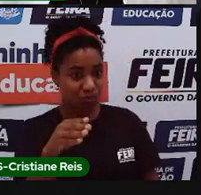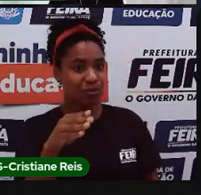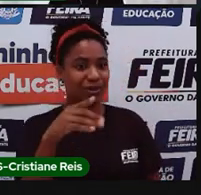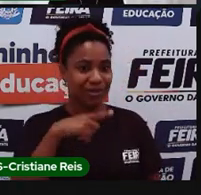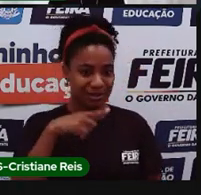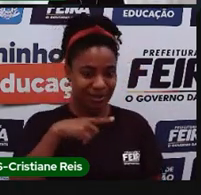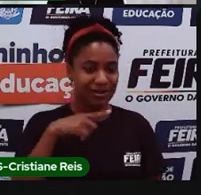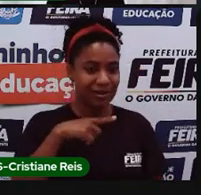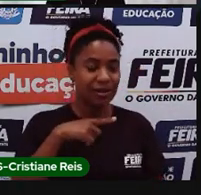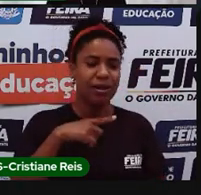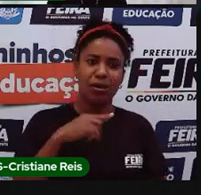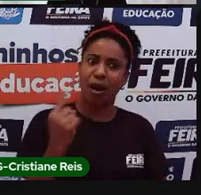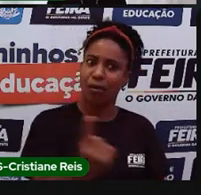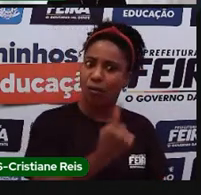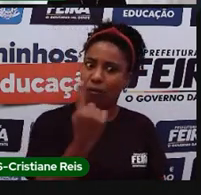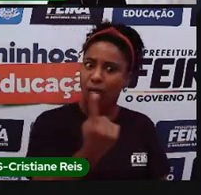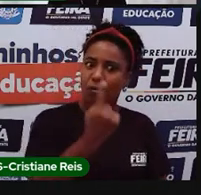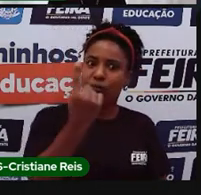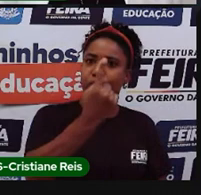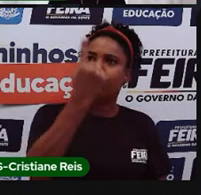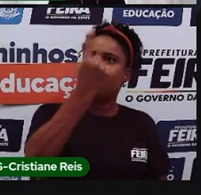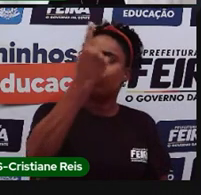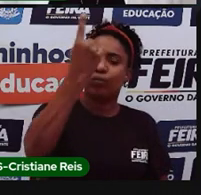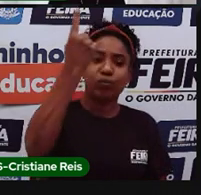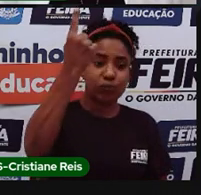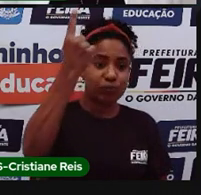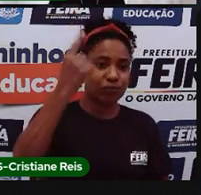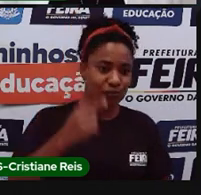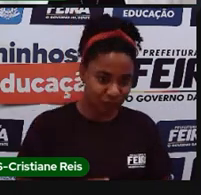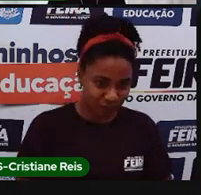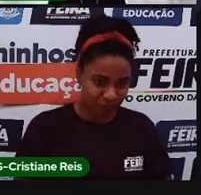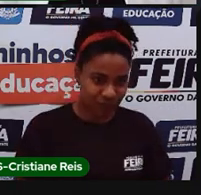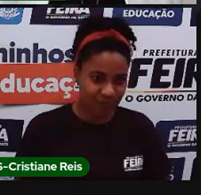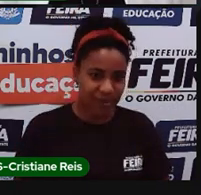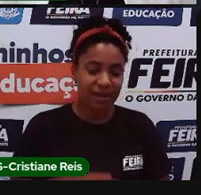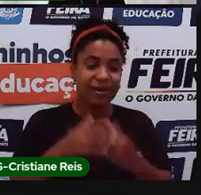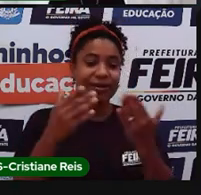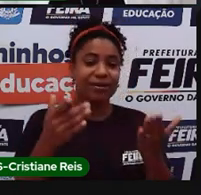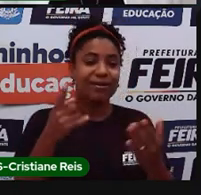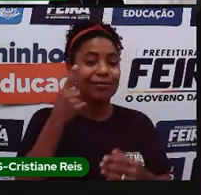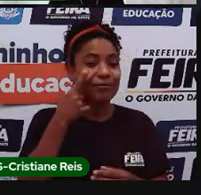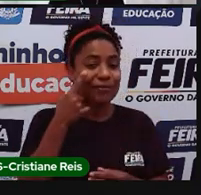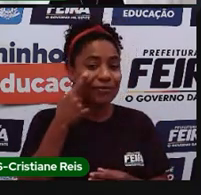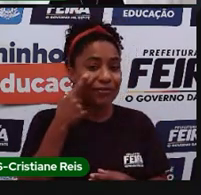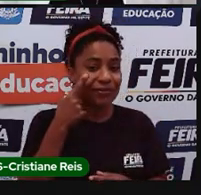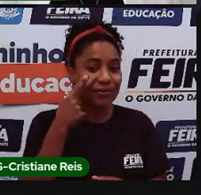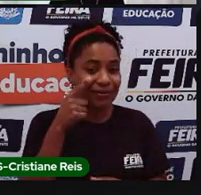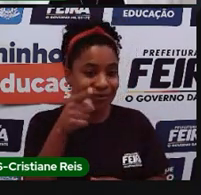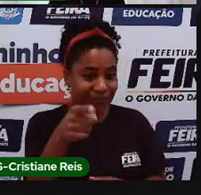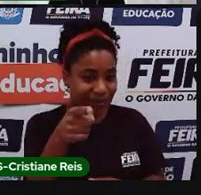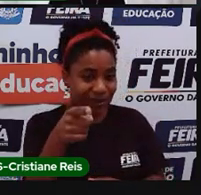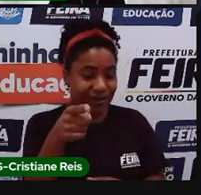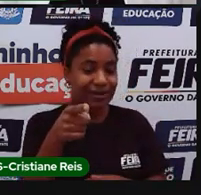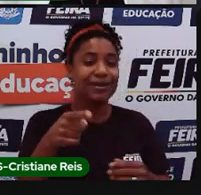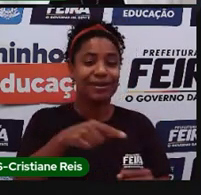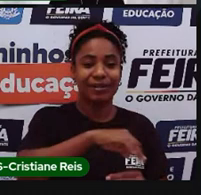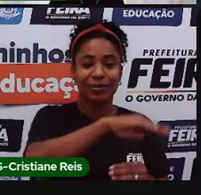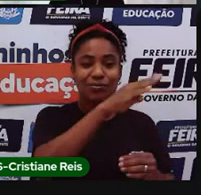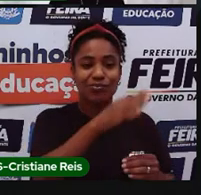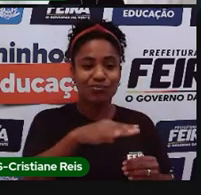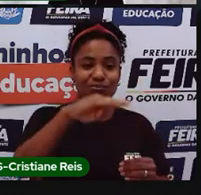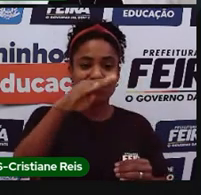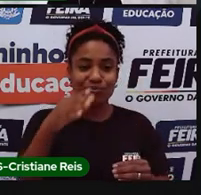elevadas, né. Então, na realidade aqui, mesmo sendo o relevo natural, mas o que eu estou